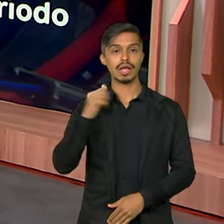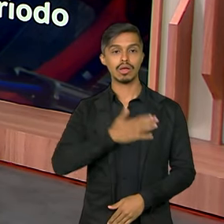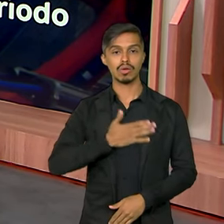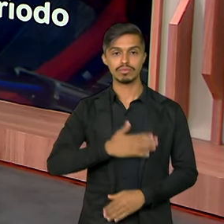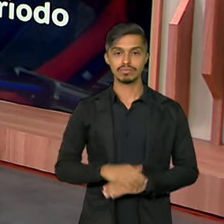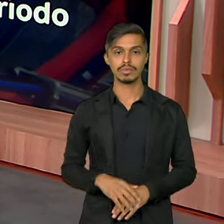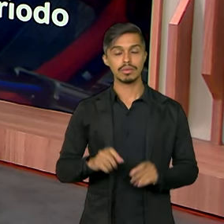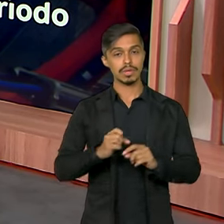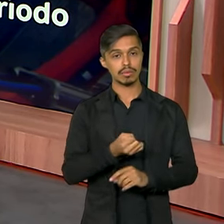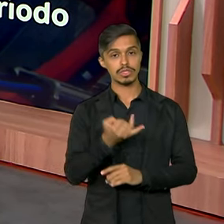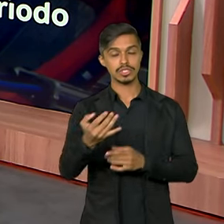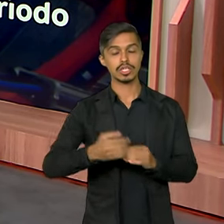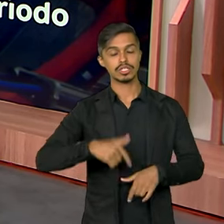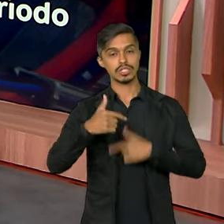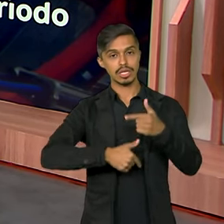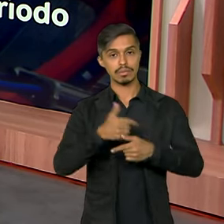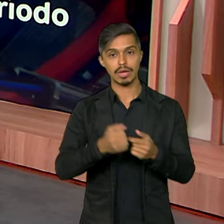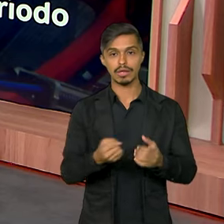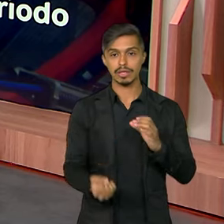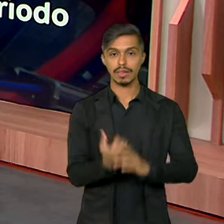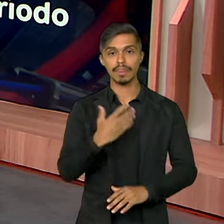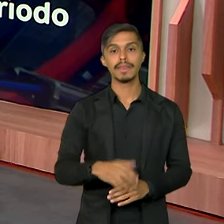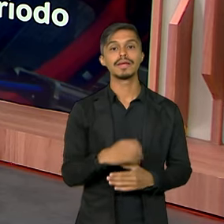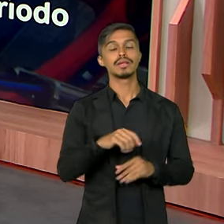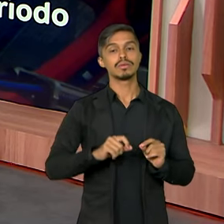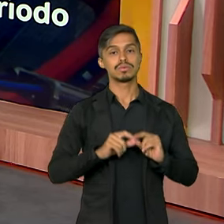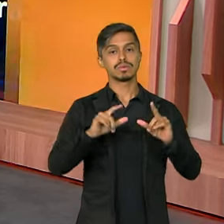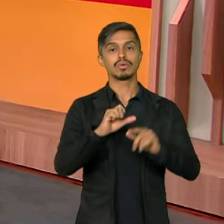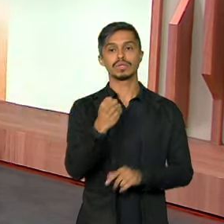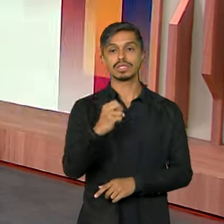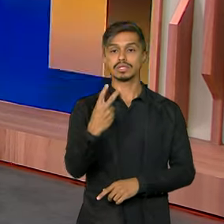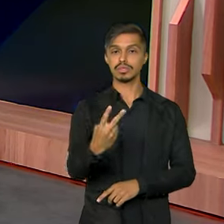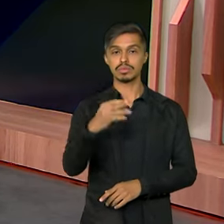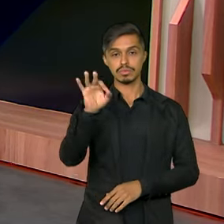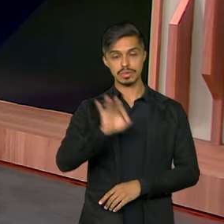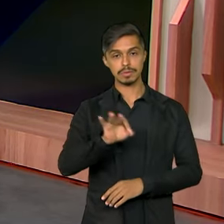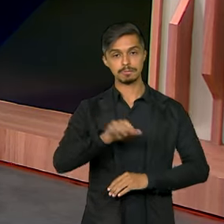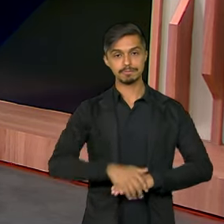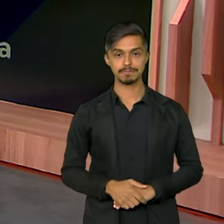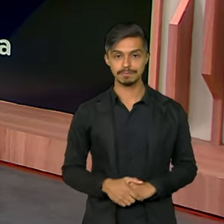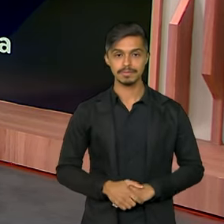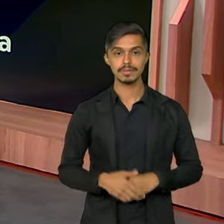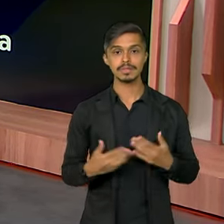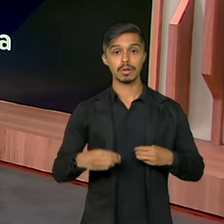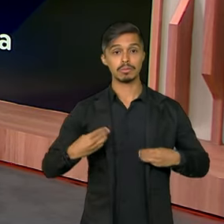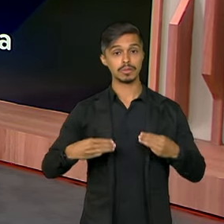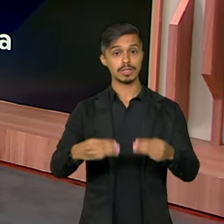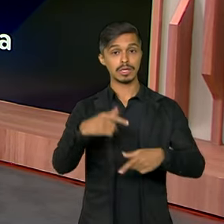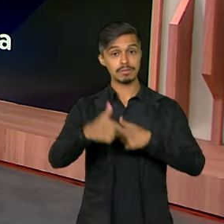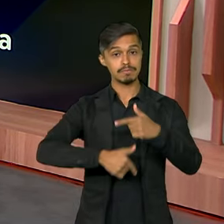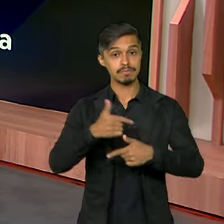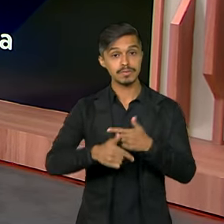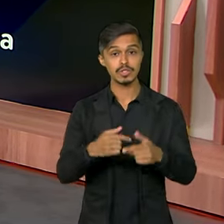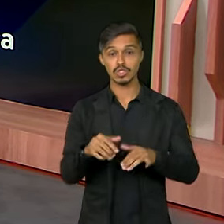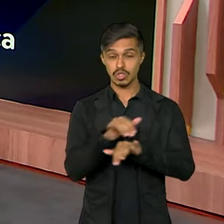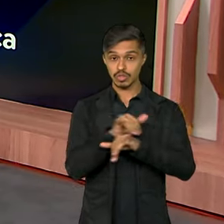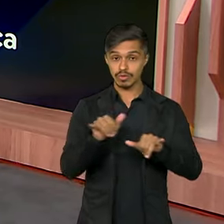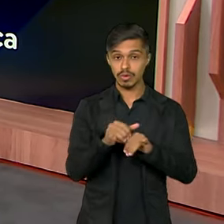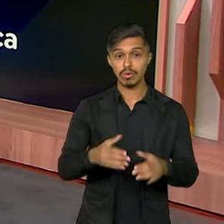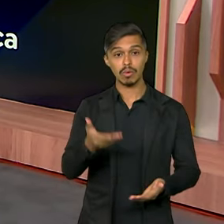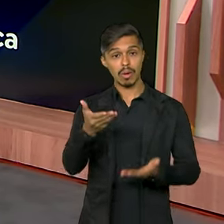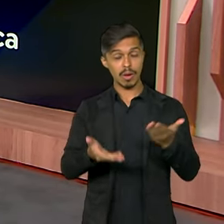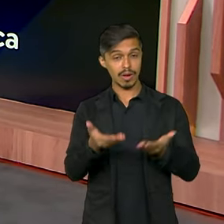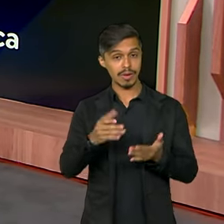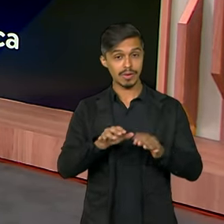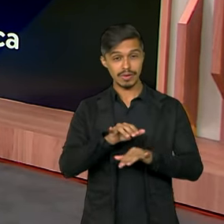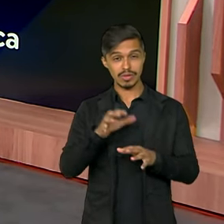empregos criados subiu mais de 82%. E o Ministério do Trabalho aqui, a gente tem,